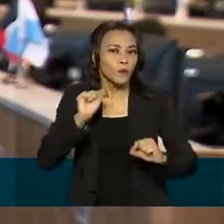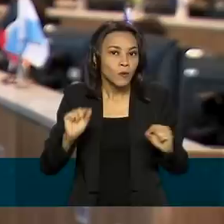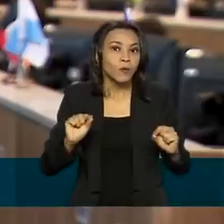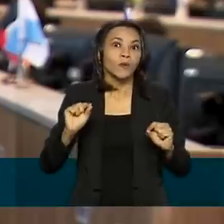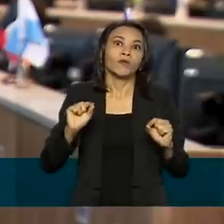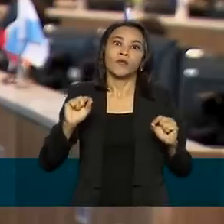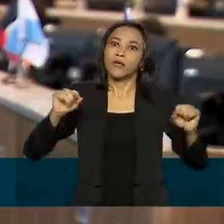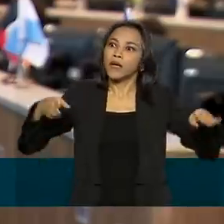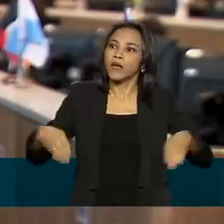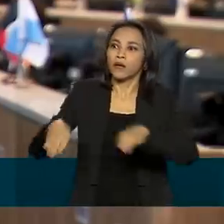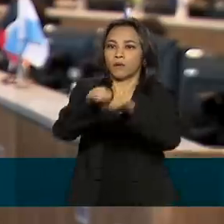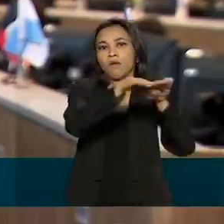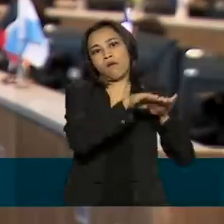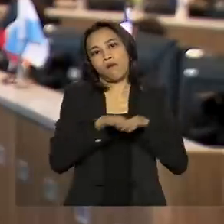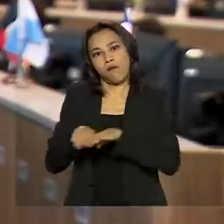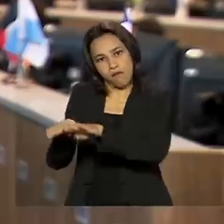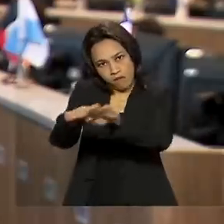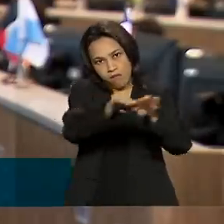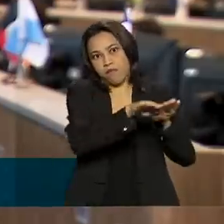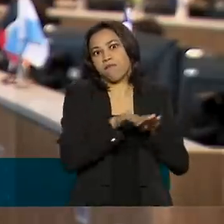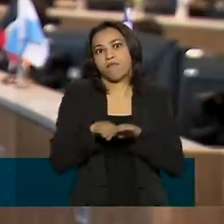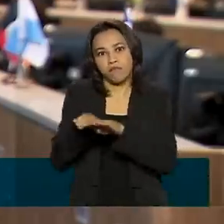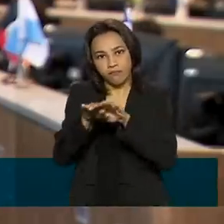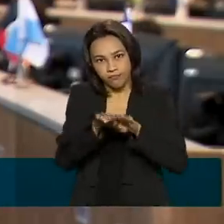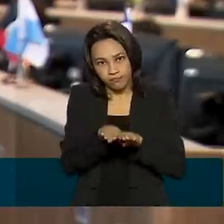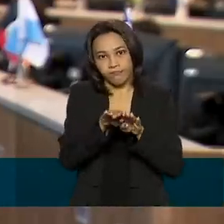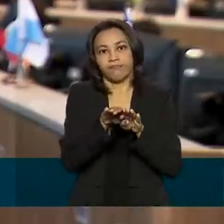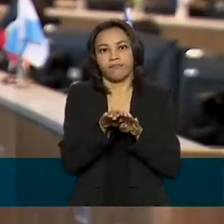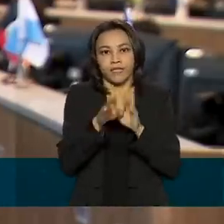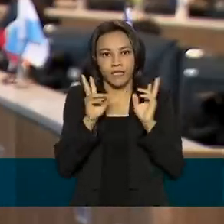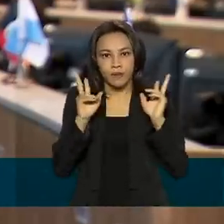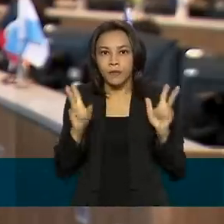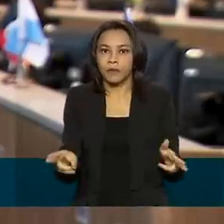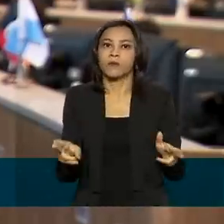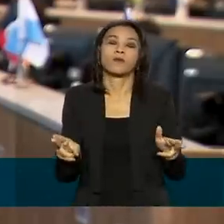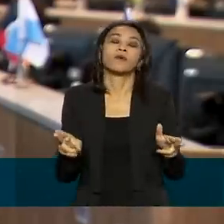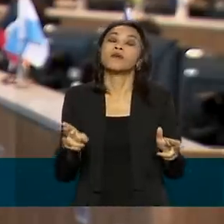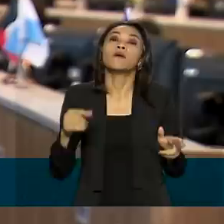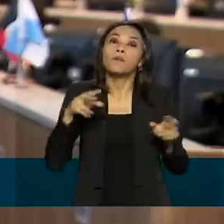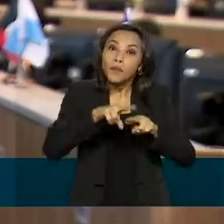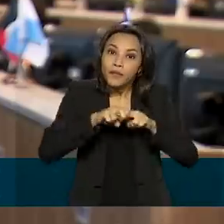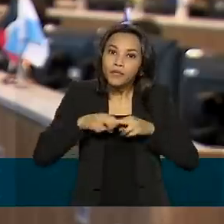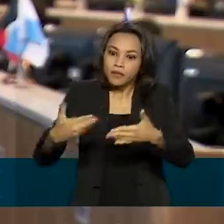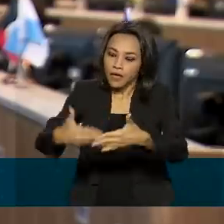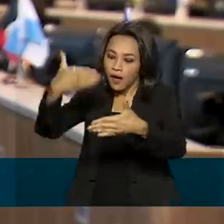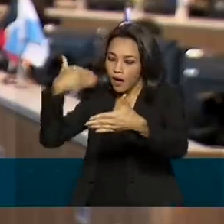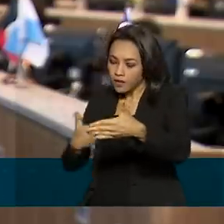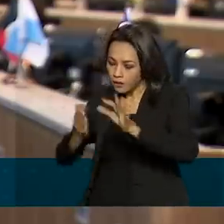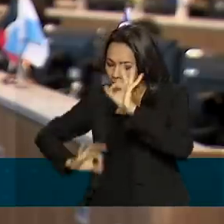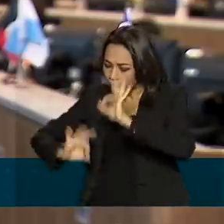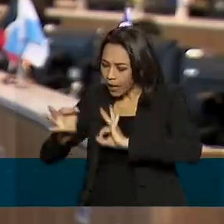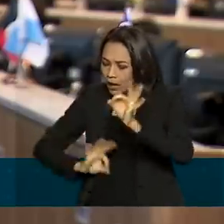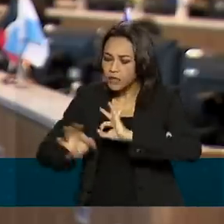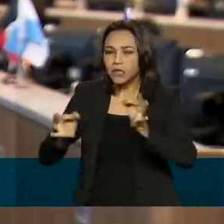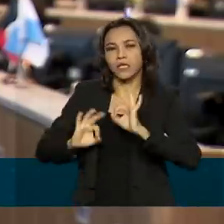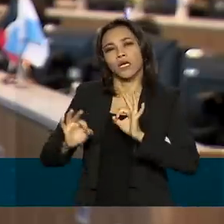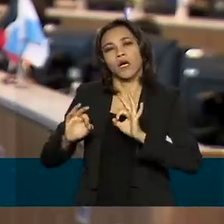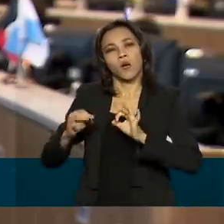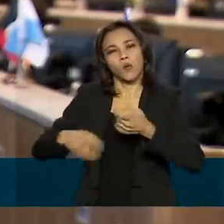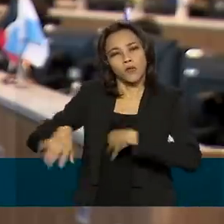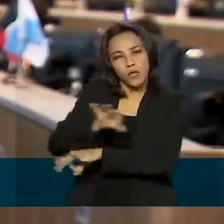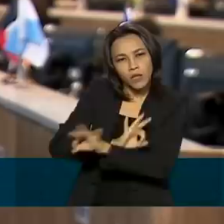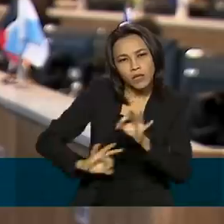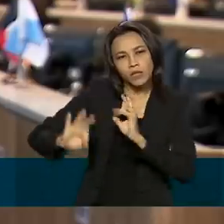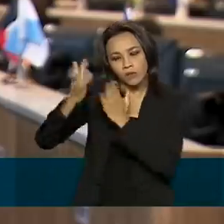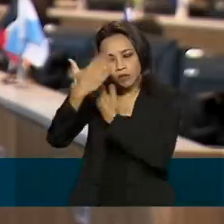condições igualitárias serão preservadas. Então, por isso que essa operação Enem exige tanto dos órgãos de segurança, dos organizadores,